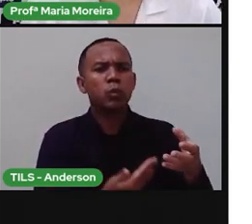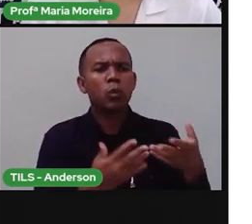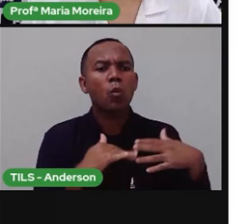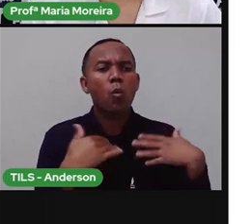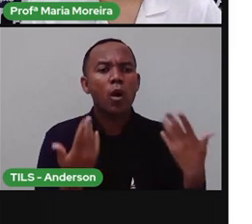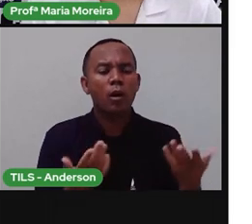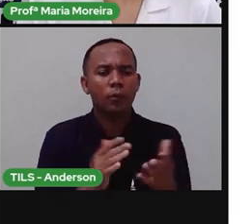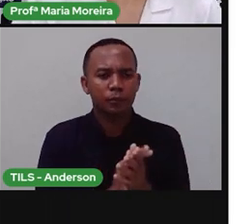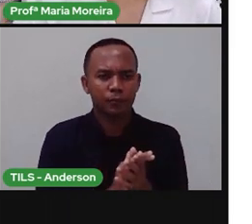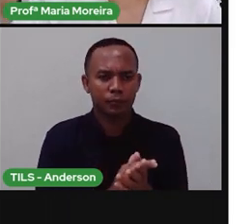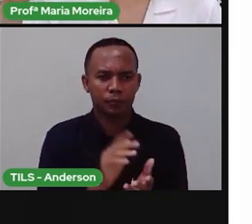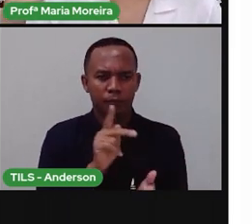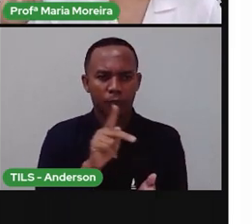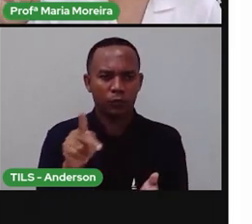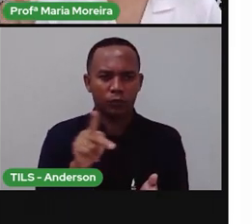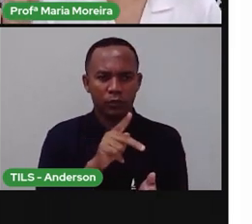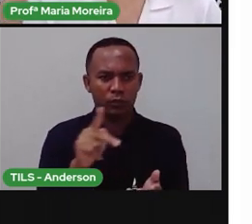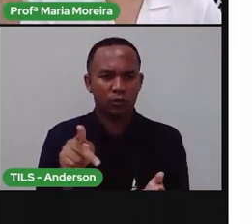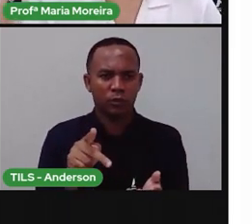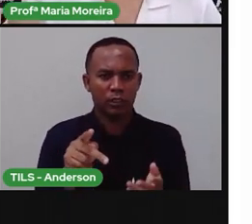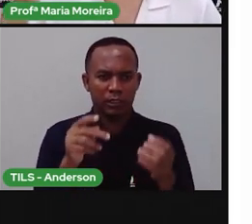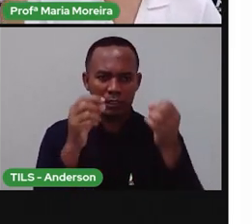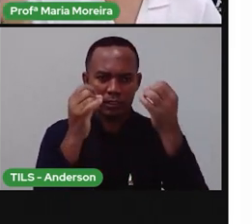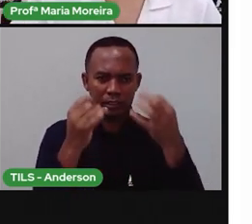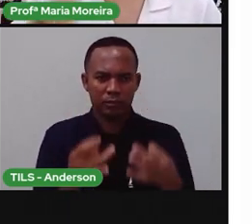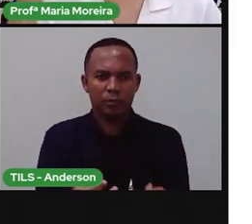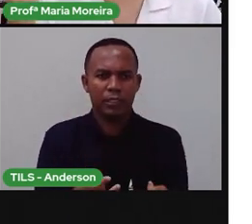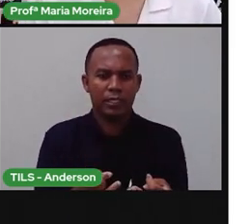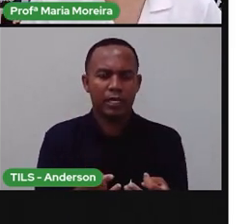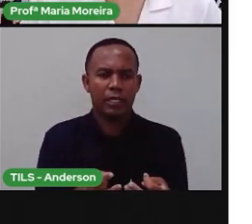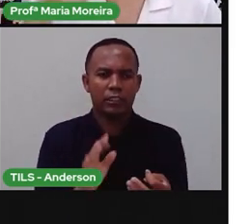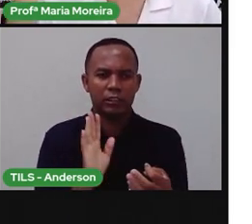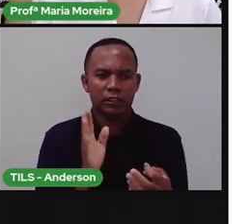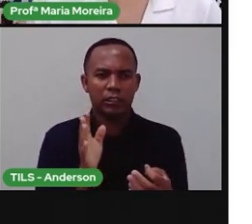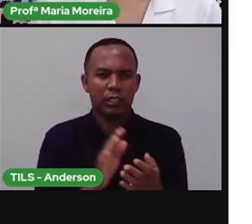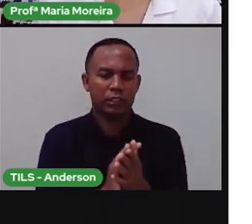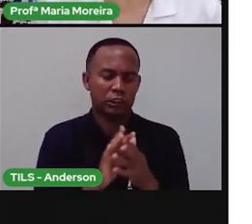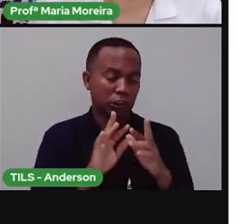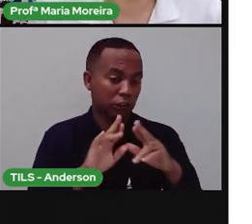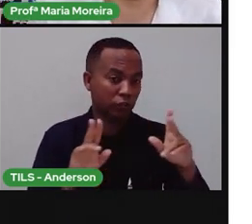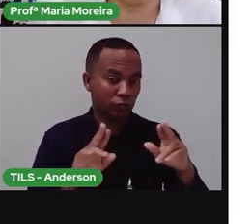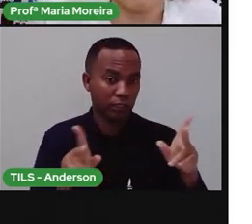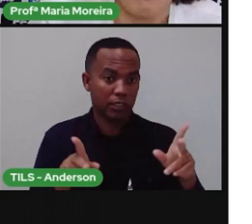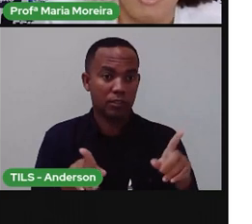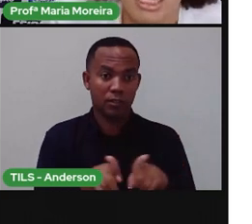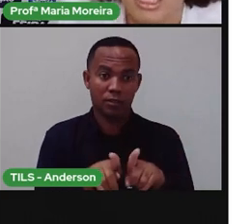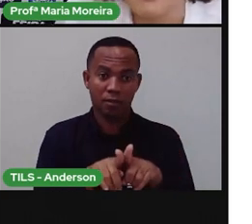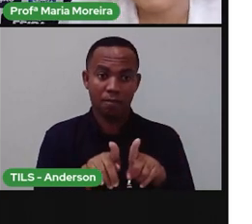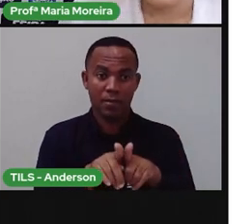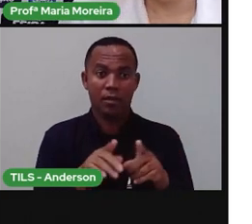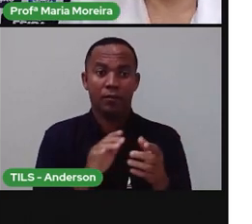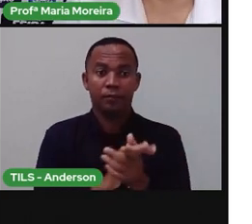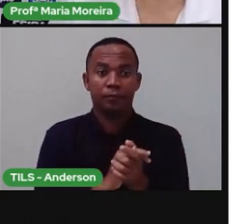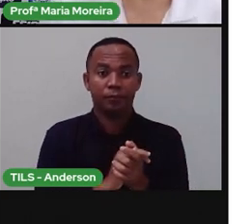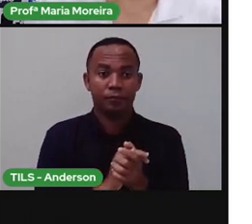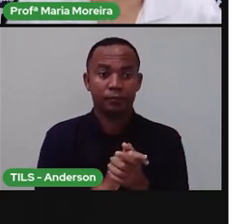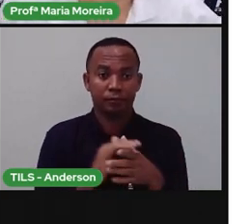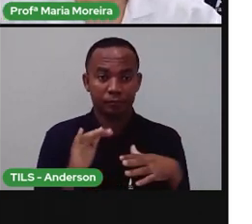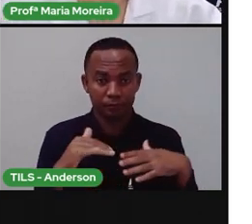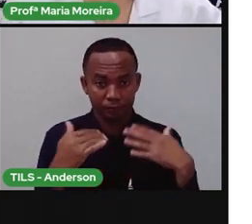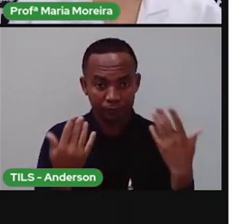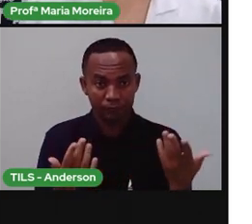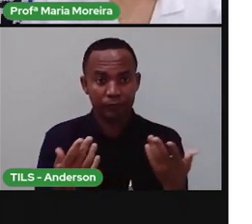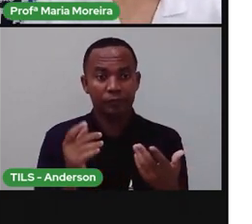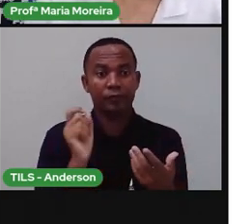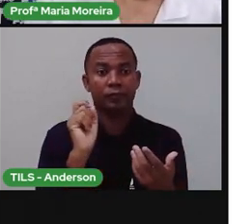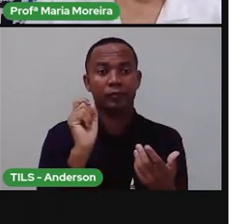dar uma dica. Um componente, a gente já falou aqui várias vezes. Anderson, coitado, já está cansado de me ouvir falar. E aí a estava falando